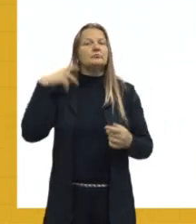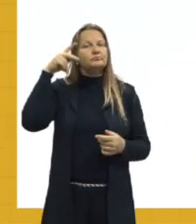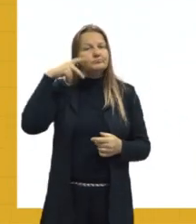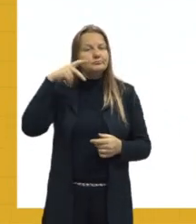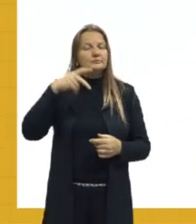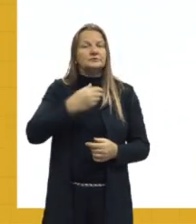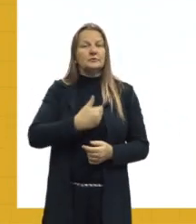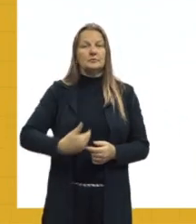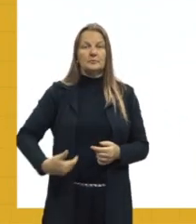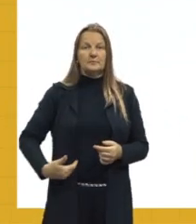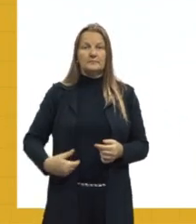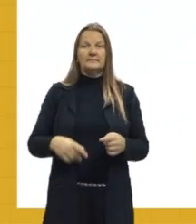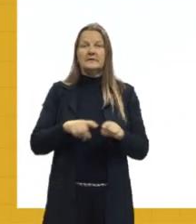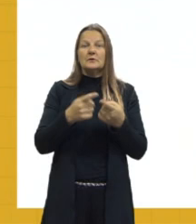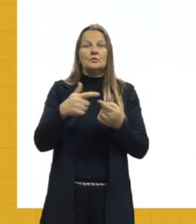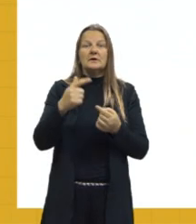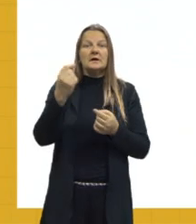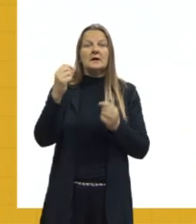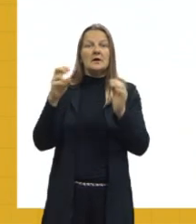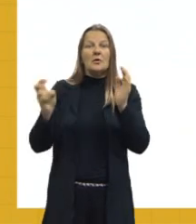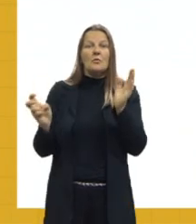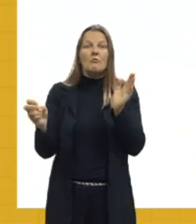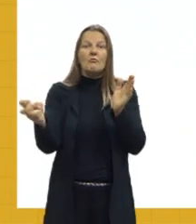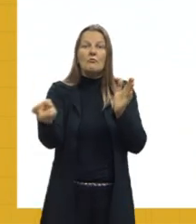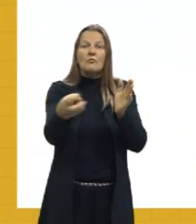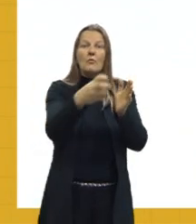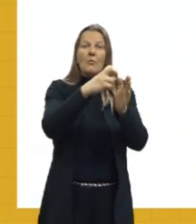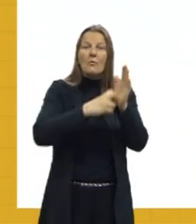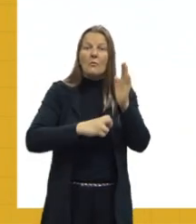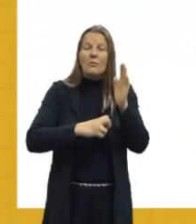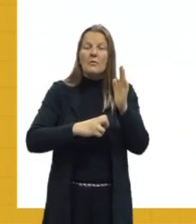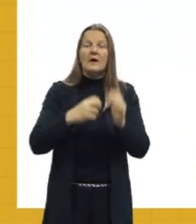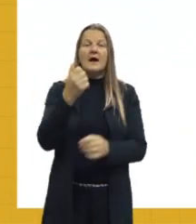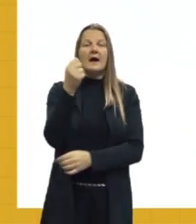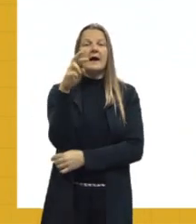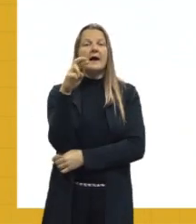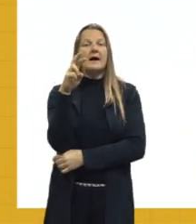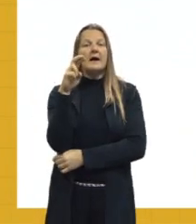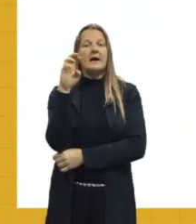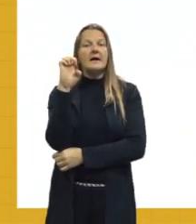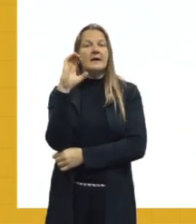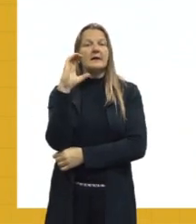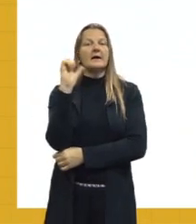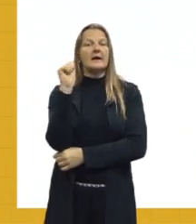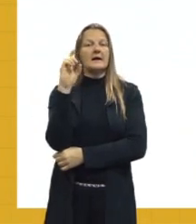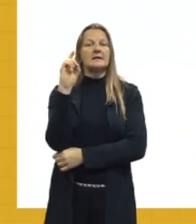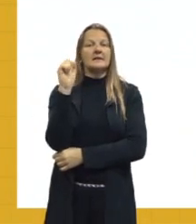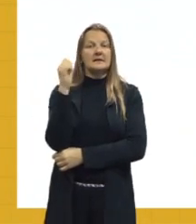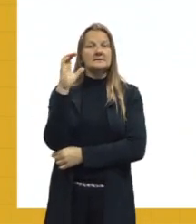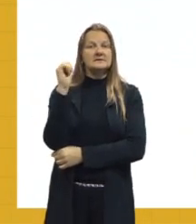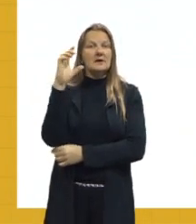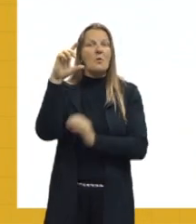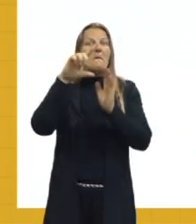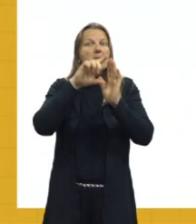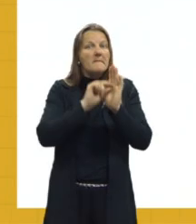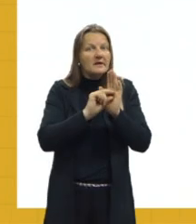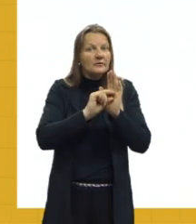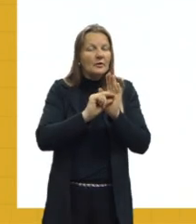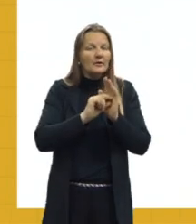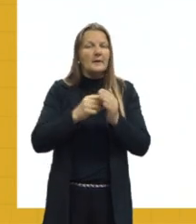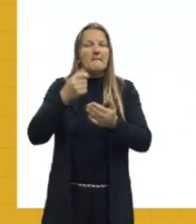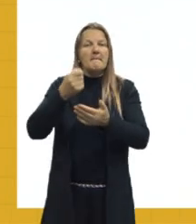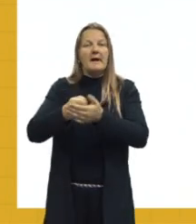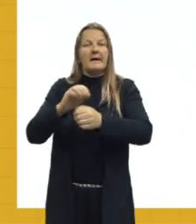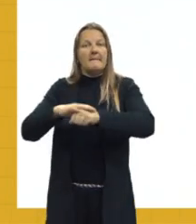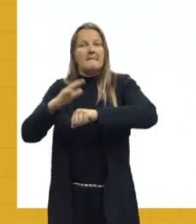públicas, né, e não tem tantas políticas públicas de entrada. Então, ele arrecada menos do que ele paga, vamos